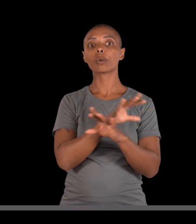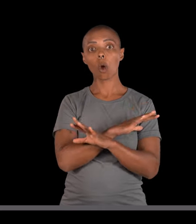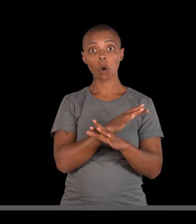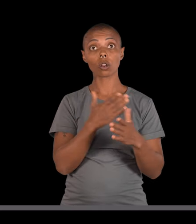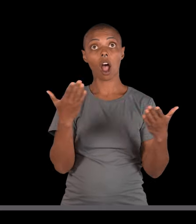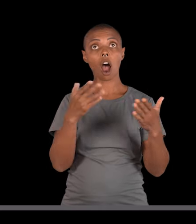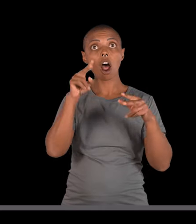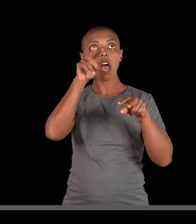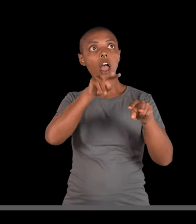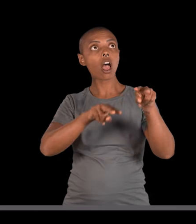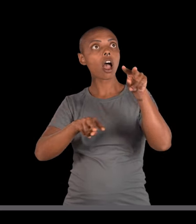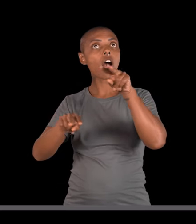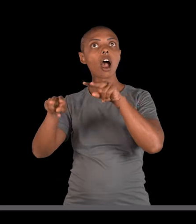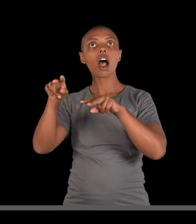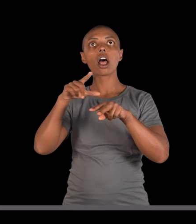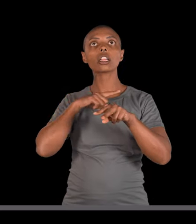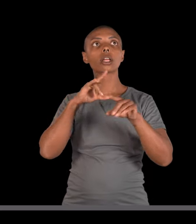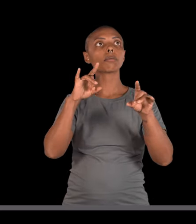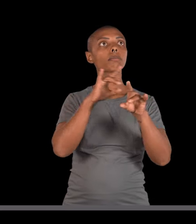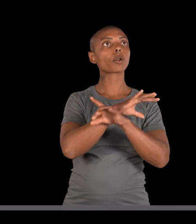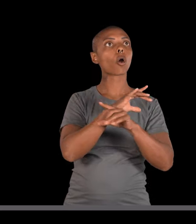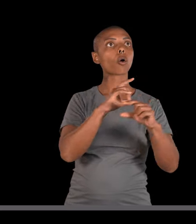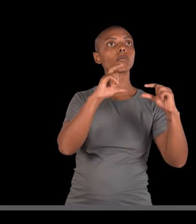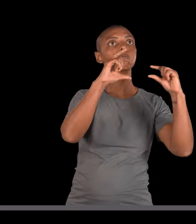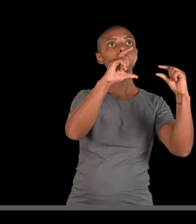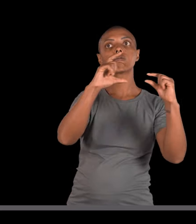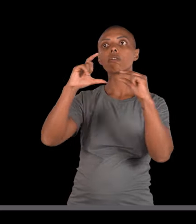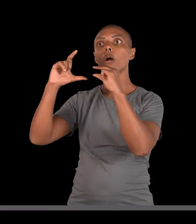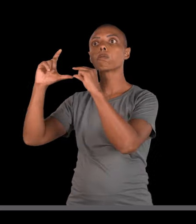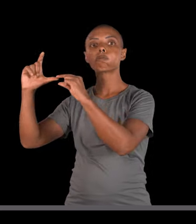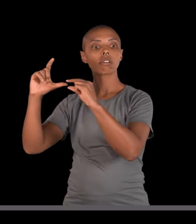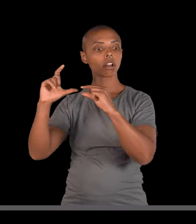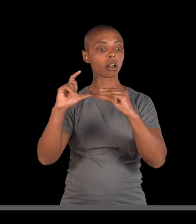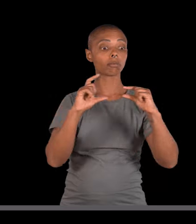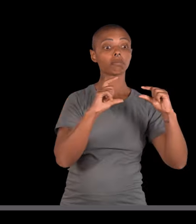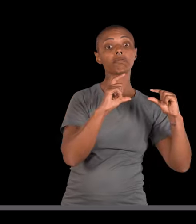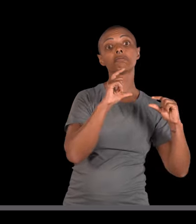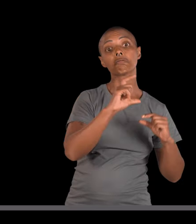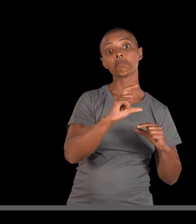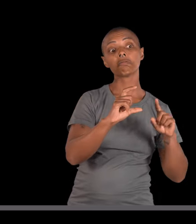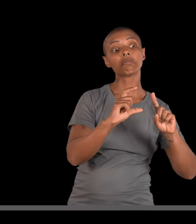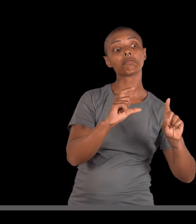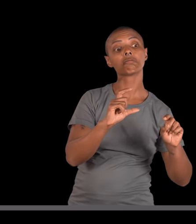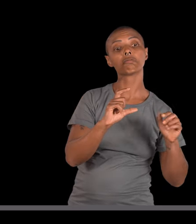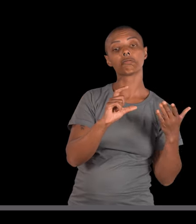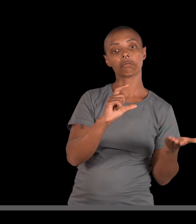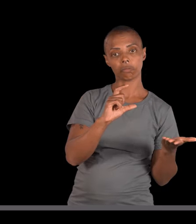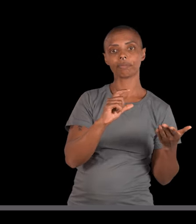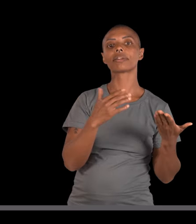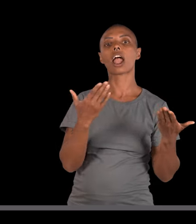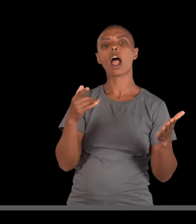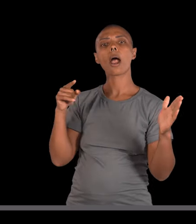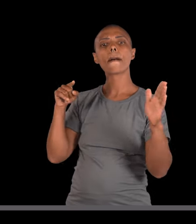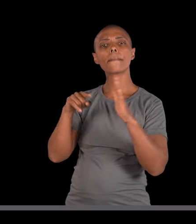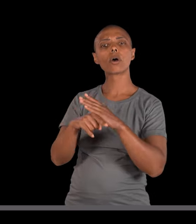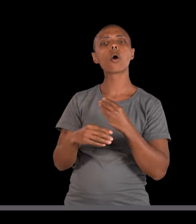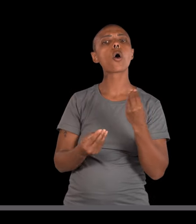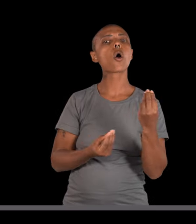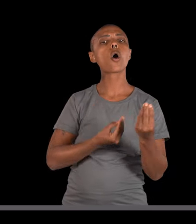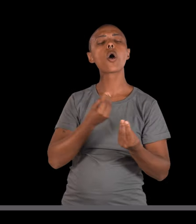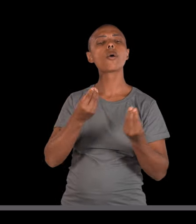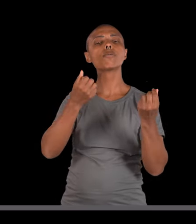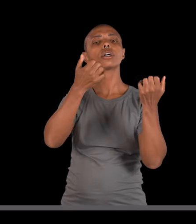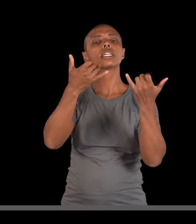Fzinho. Pronto. Os genótipos estão todos descobertos. E aí ele pergunta aqui,